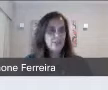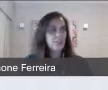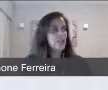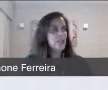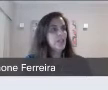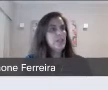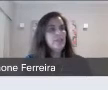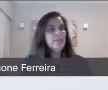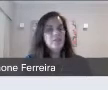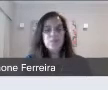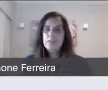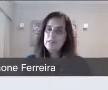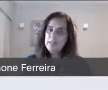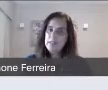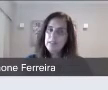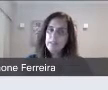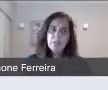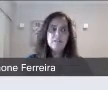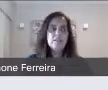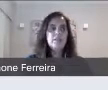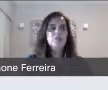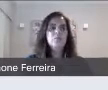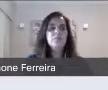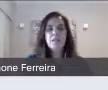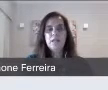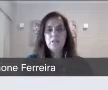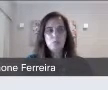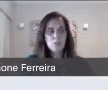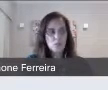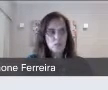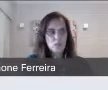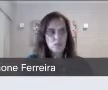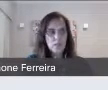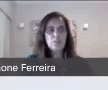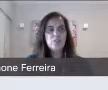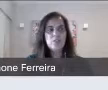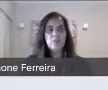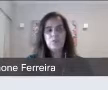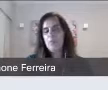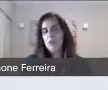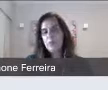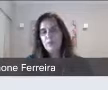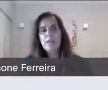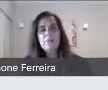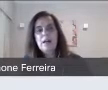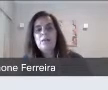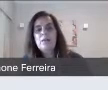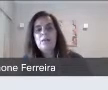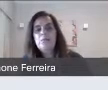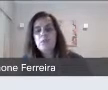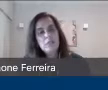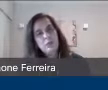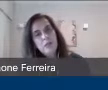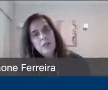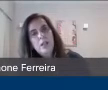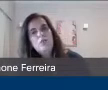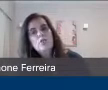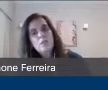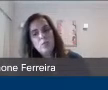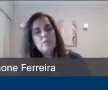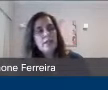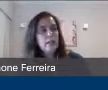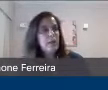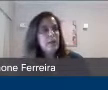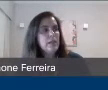E se vocês quiserem agendar uma orientação, devem ir no nosso site, educaessay.org.br barra PUC Tracinho Rio, vocês conseguem